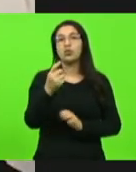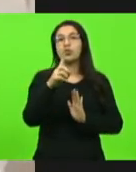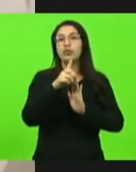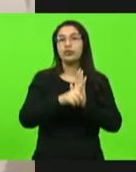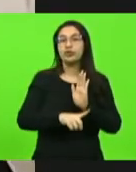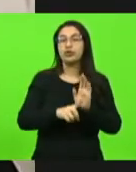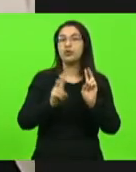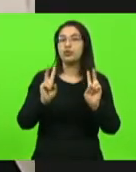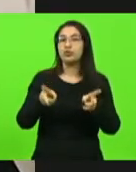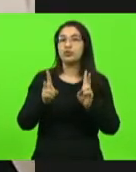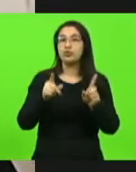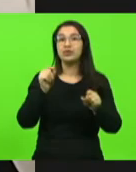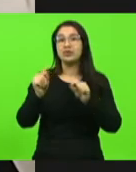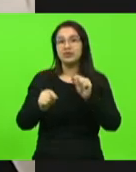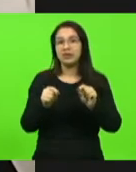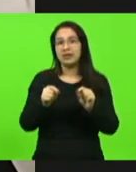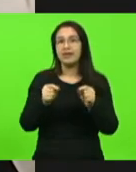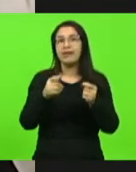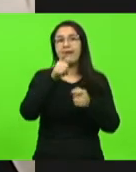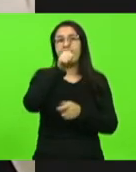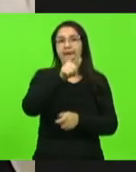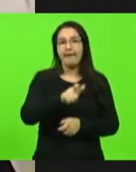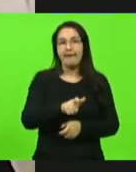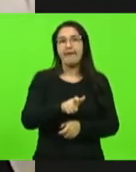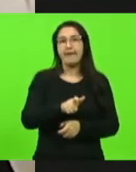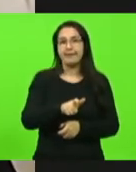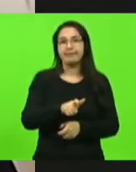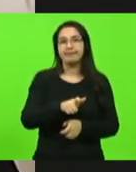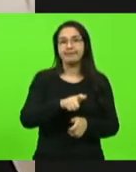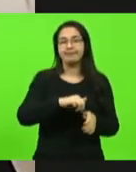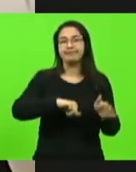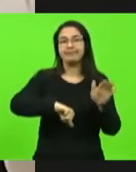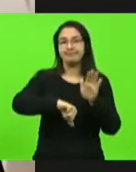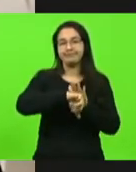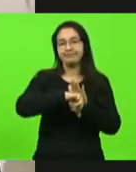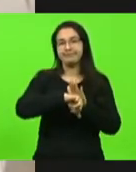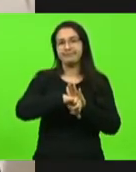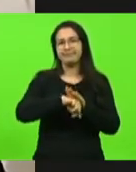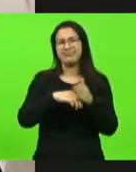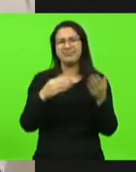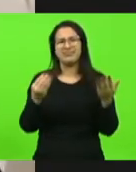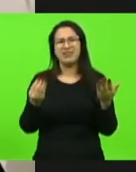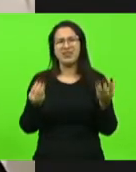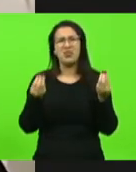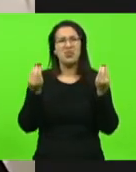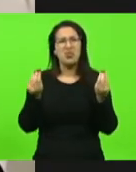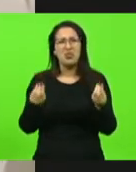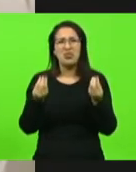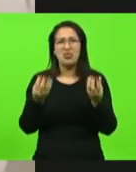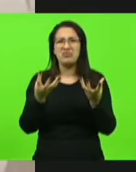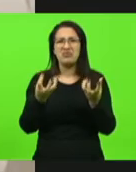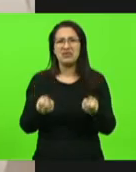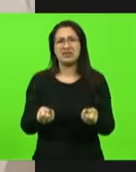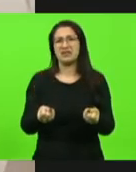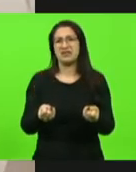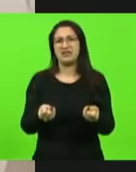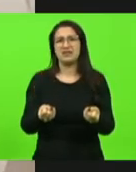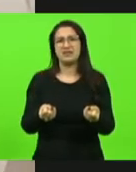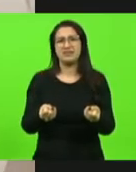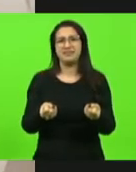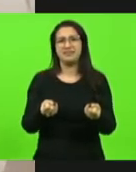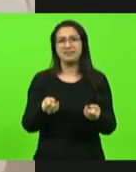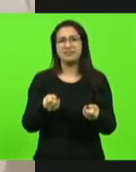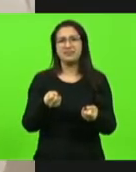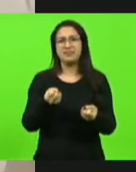foi o agressor. Isso é tão isso é tão hediondo diante dos olhos da sociedade, isso